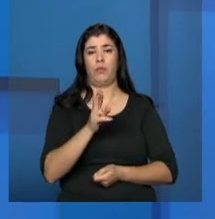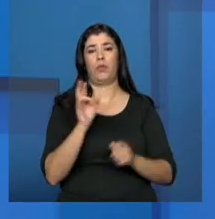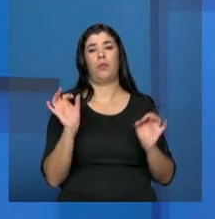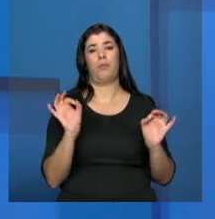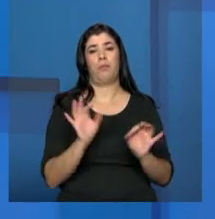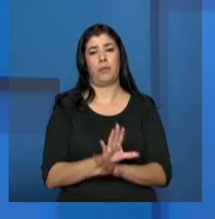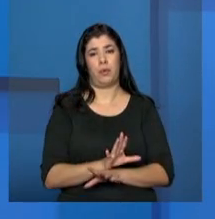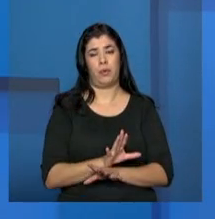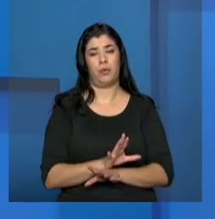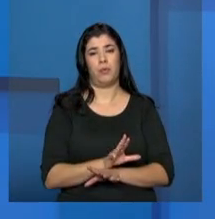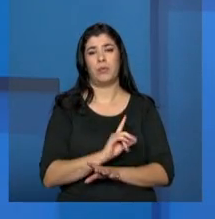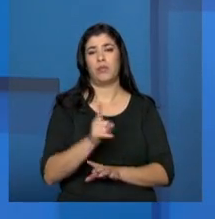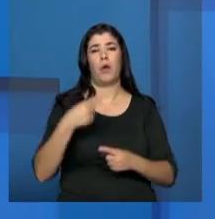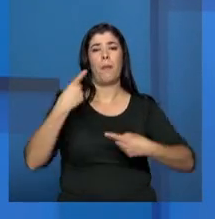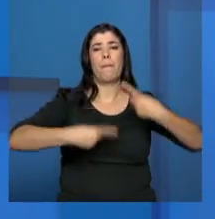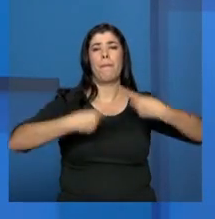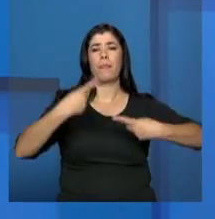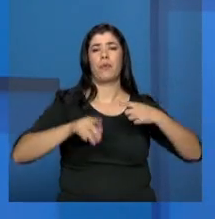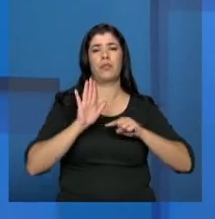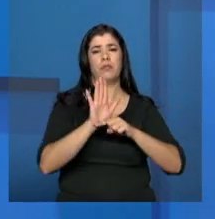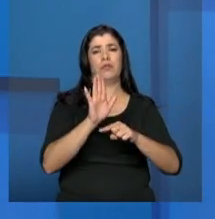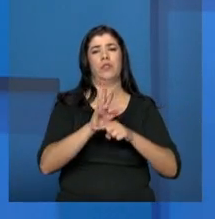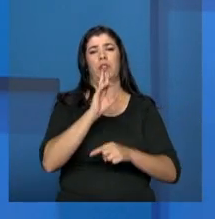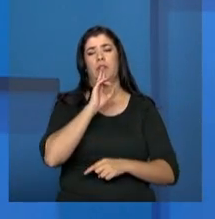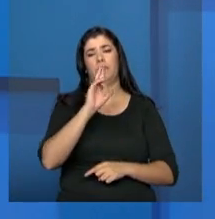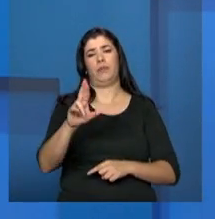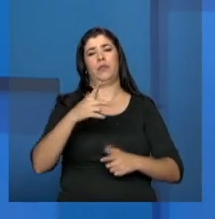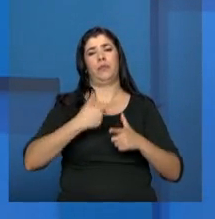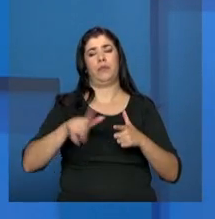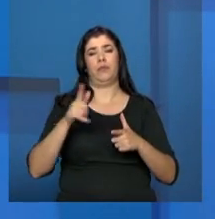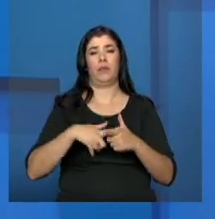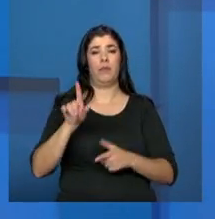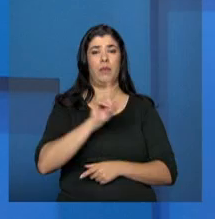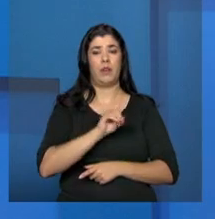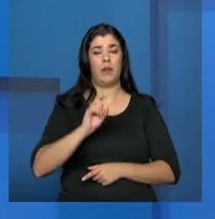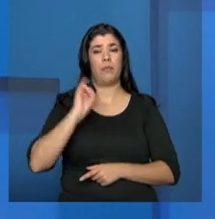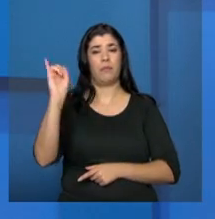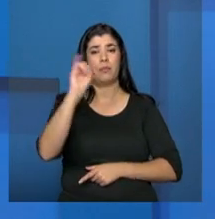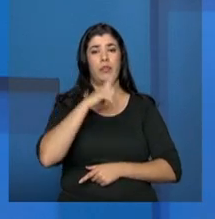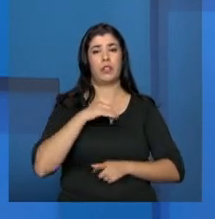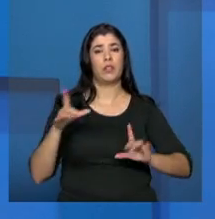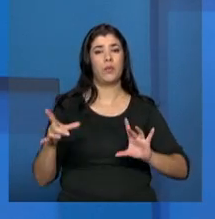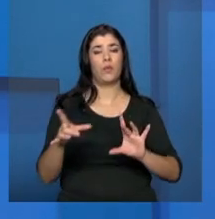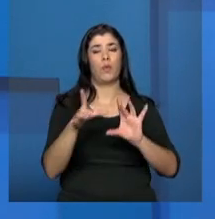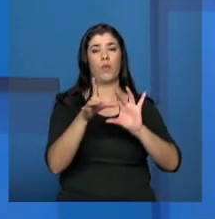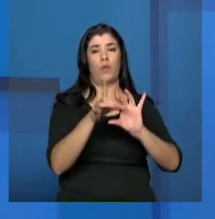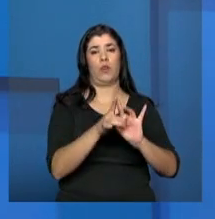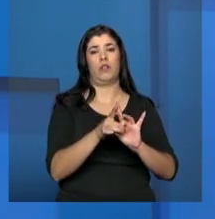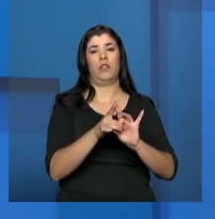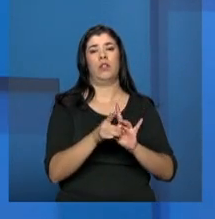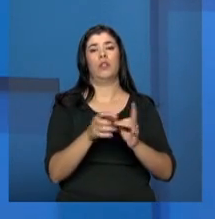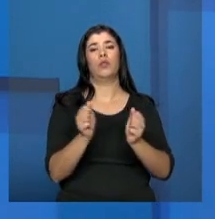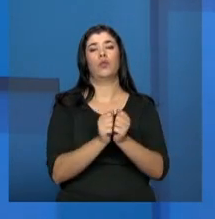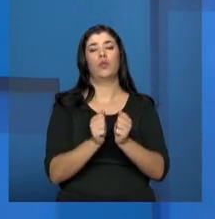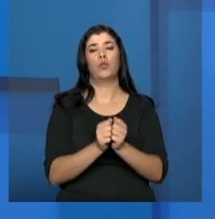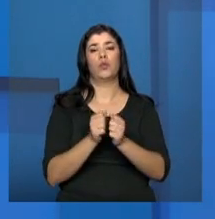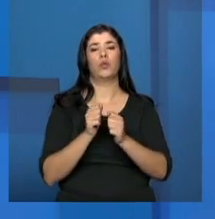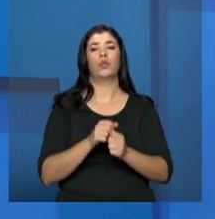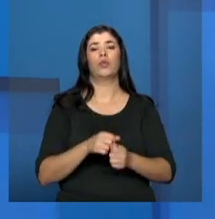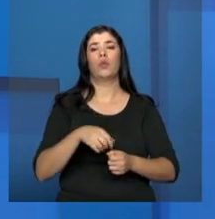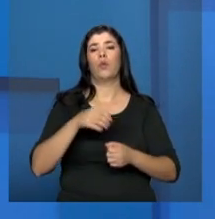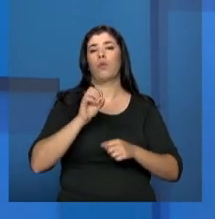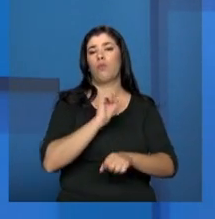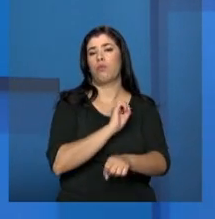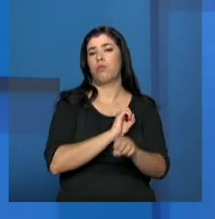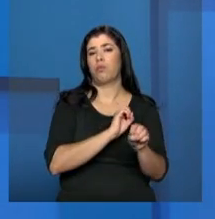pela política de assistência social. Então, é importante que esteja integrado e articulado com a educação, com a cultura,